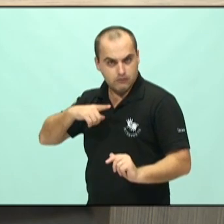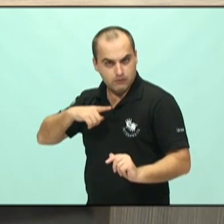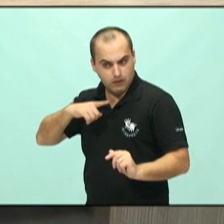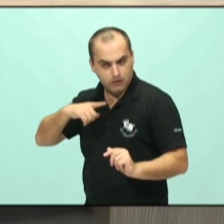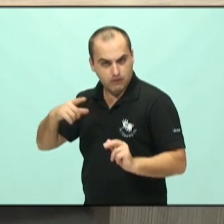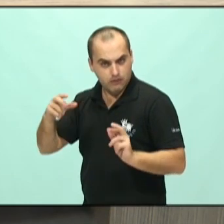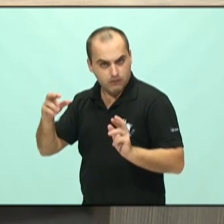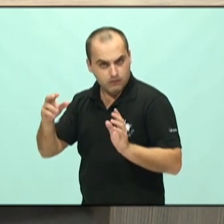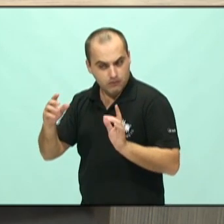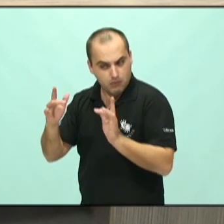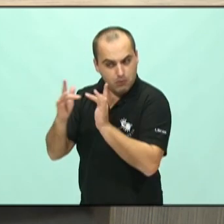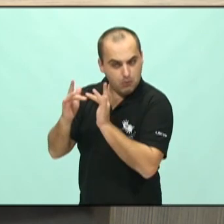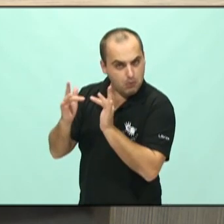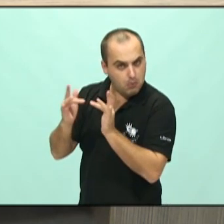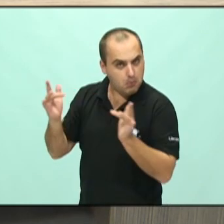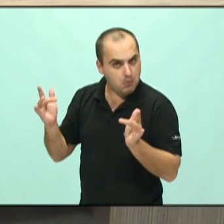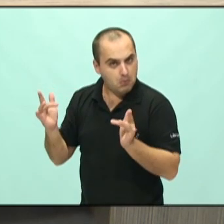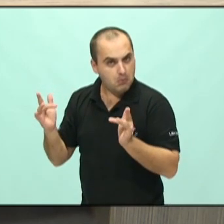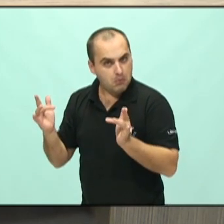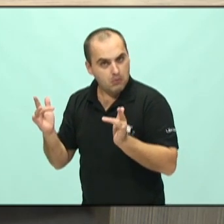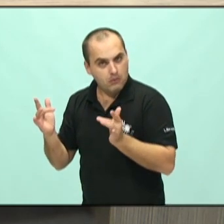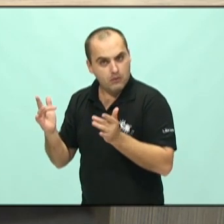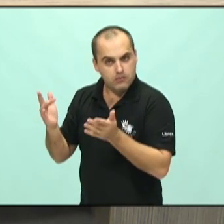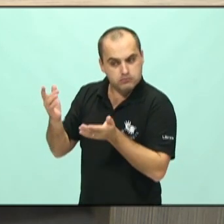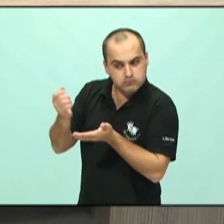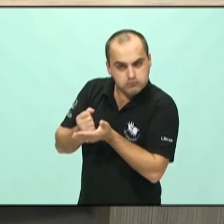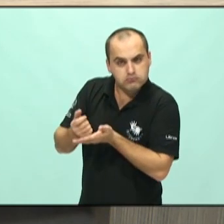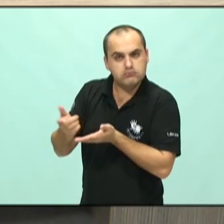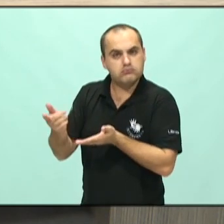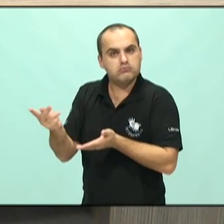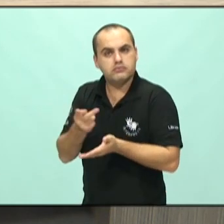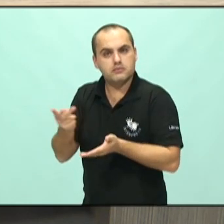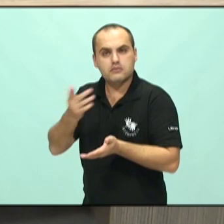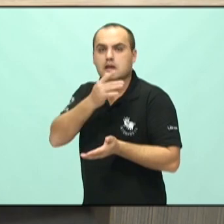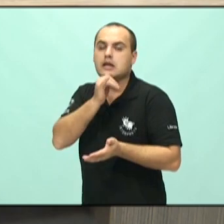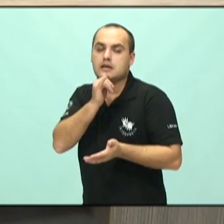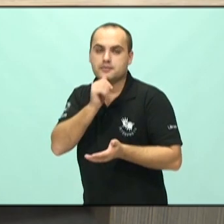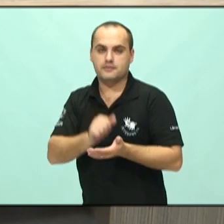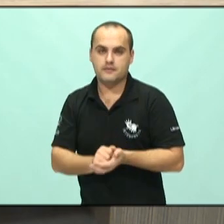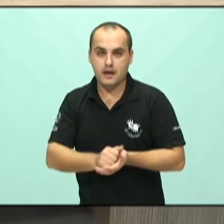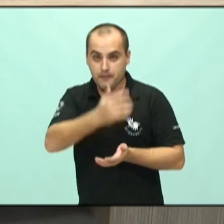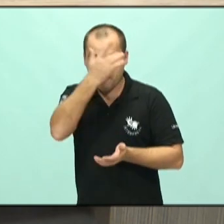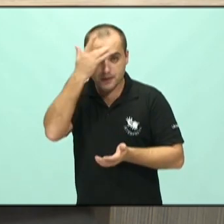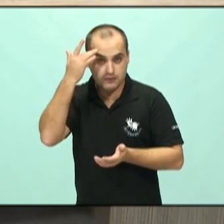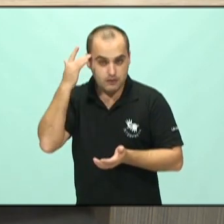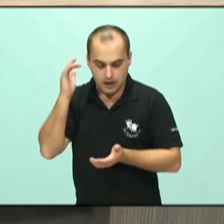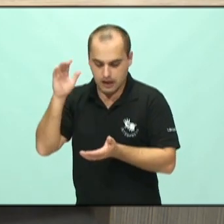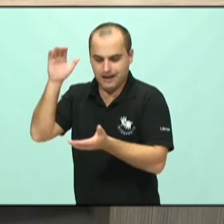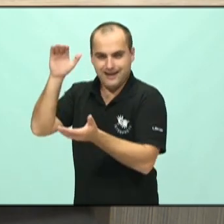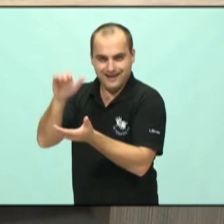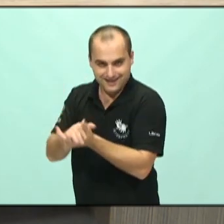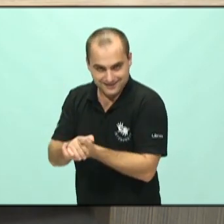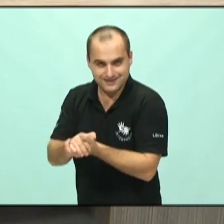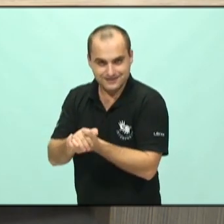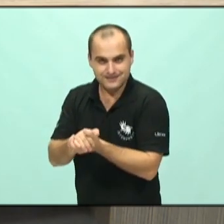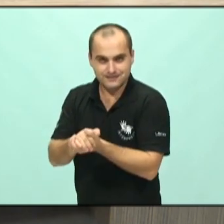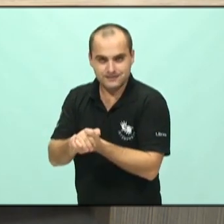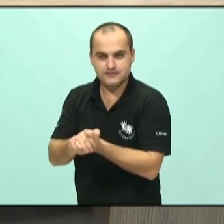e pessoas que se casam com a mesma